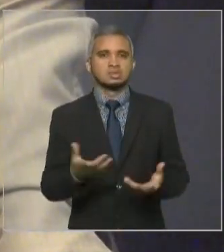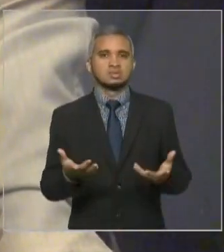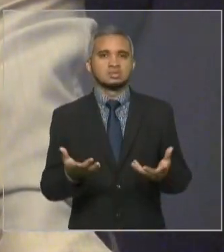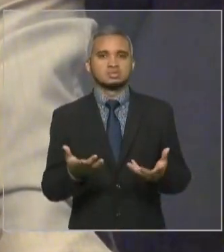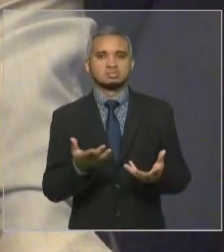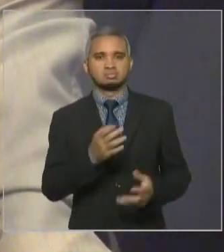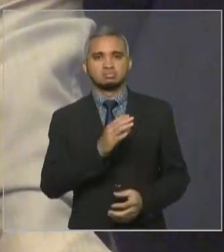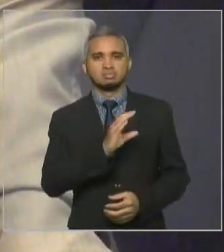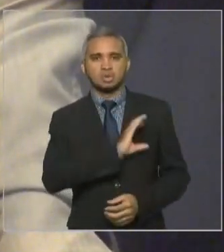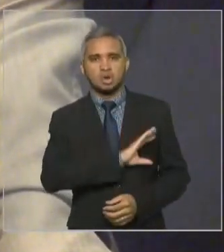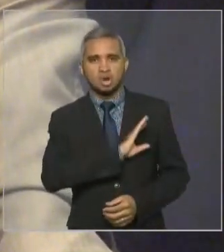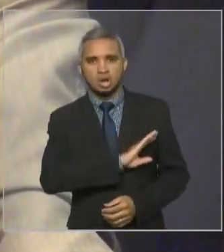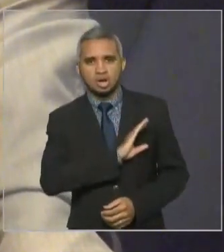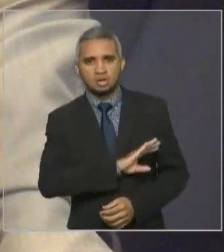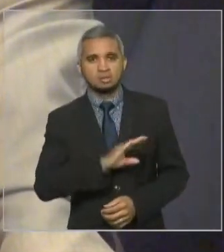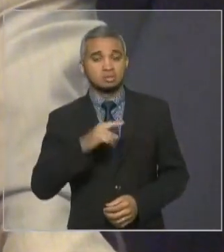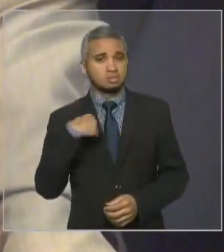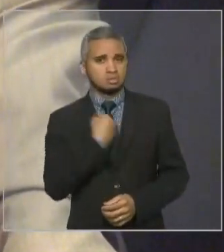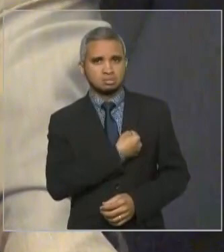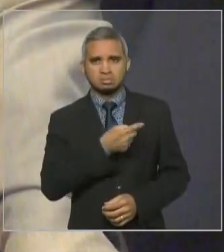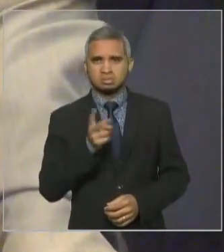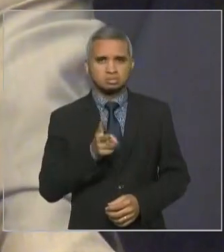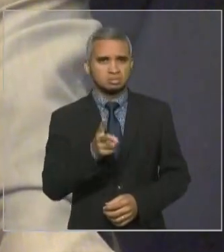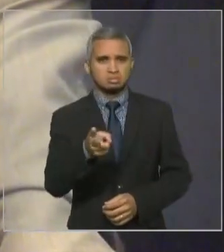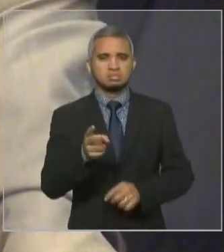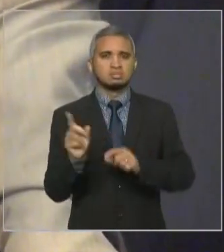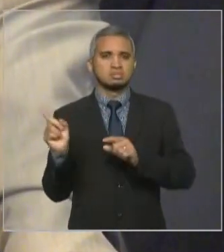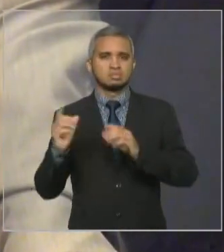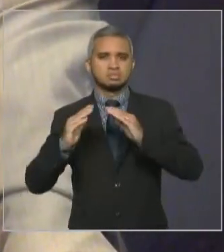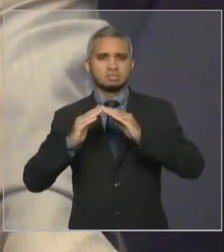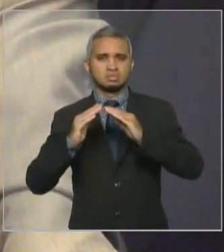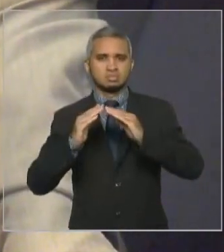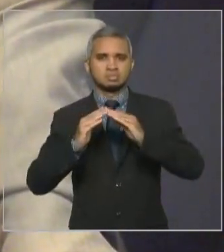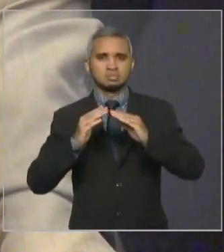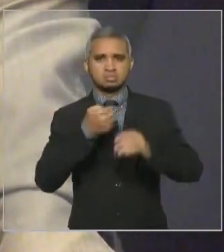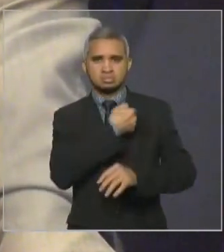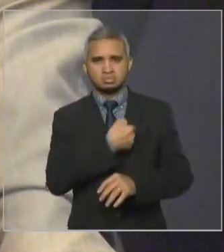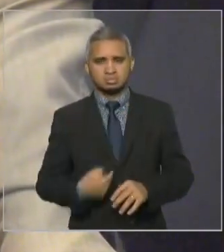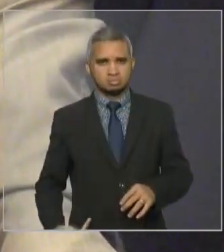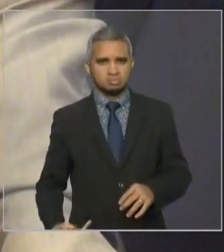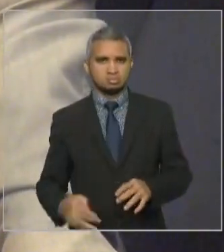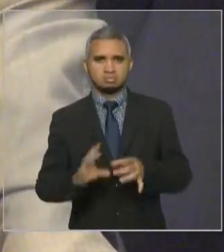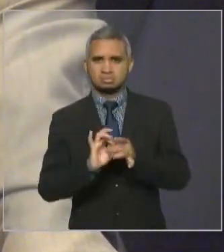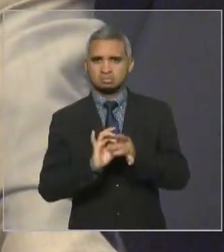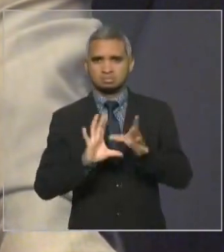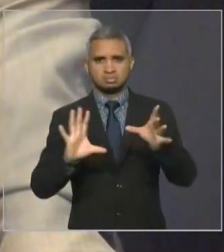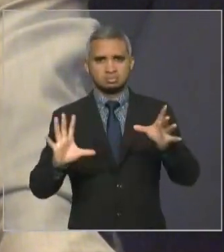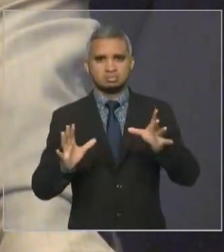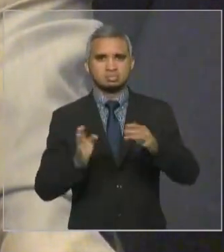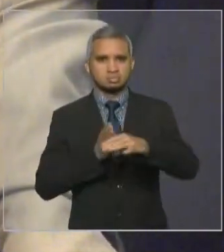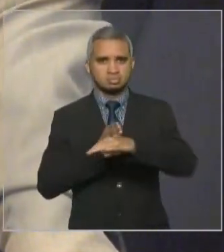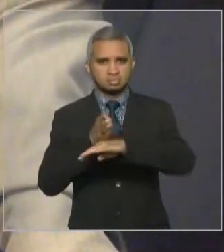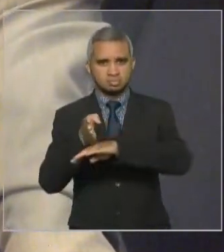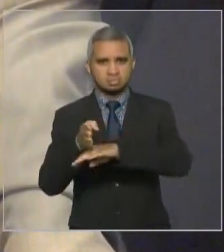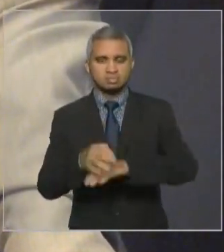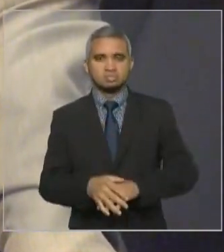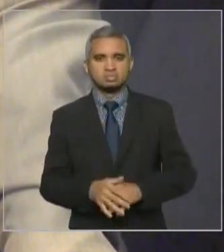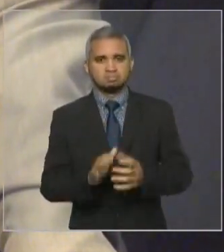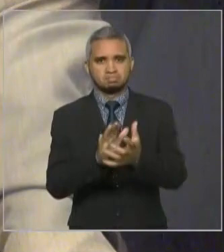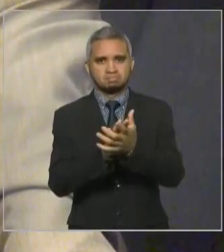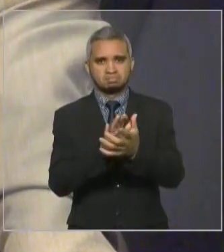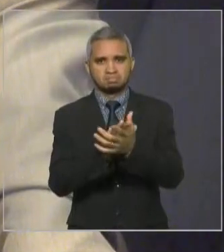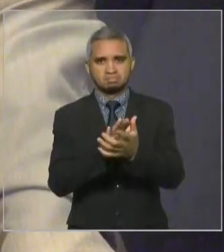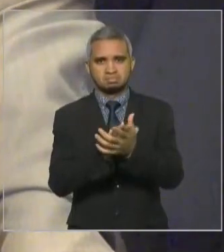teremos ali uma porta aberta na Casa Civil através de sua pessoa. Parabéns pela escolha, parabéns por ter sido escolhido